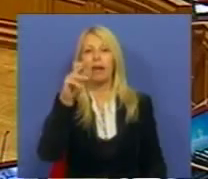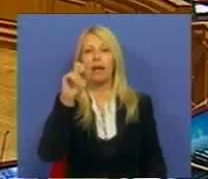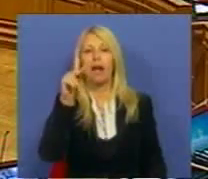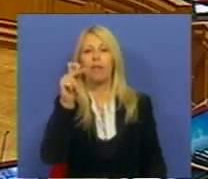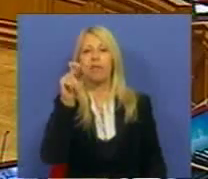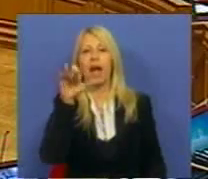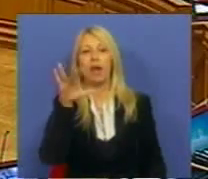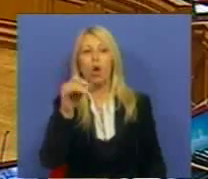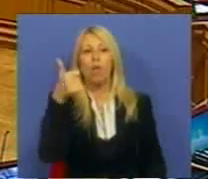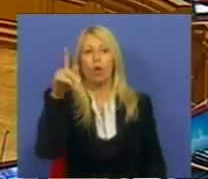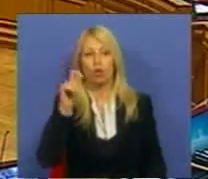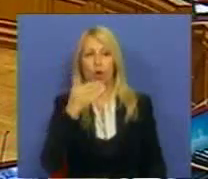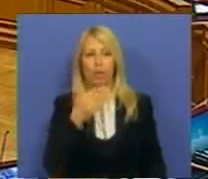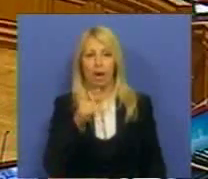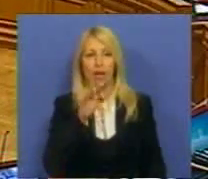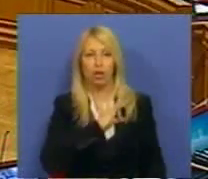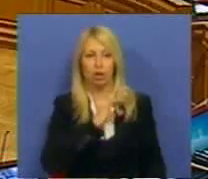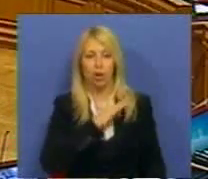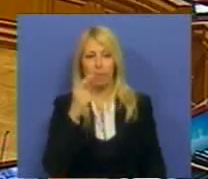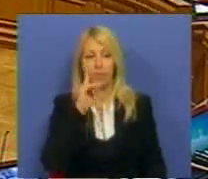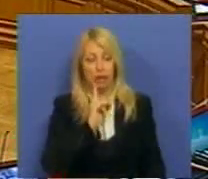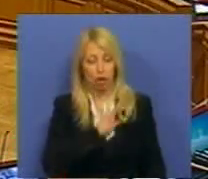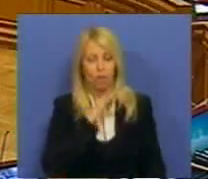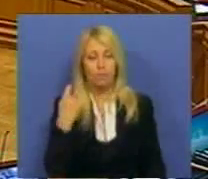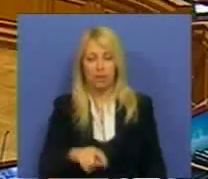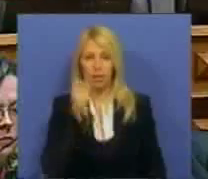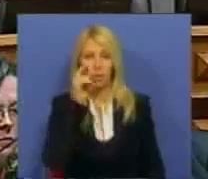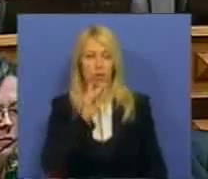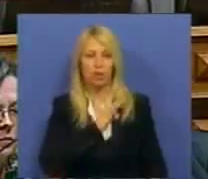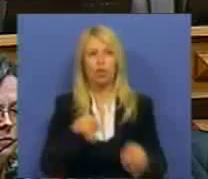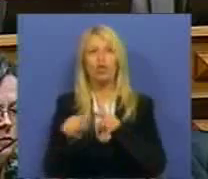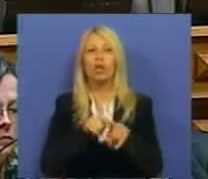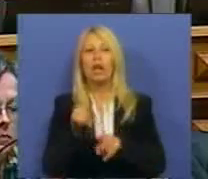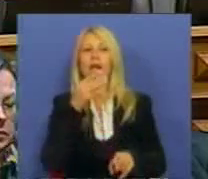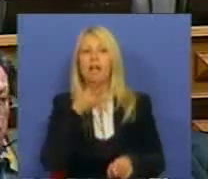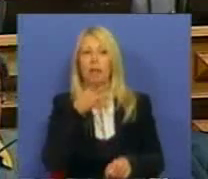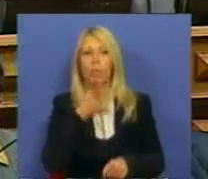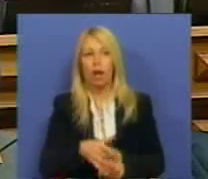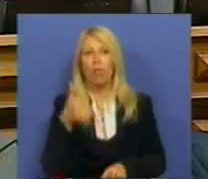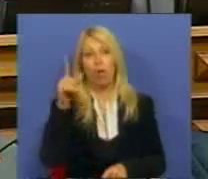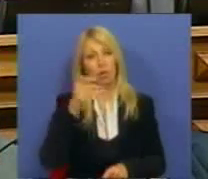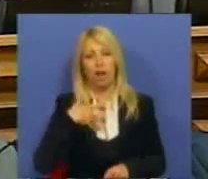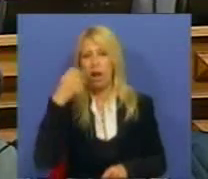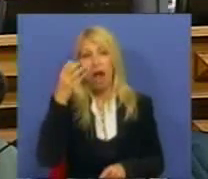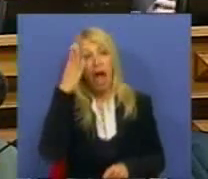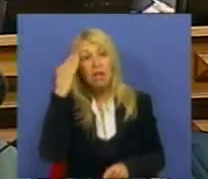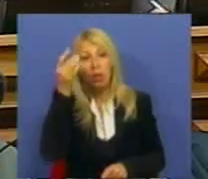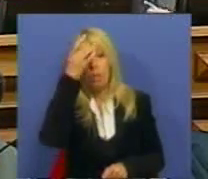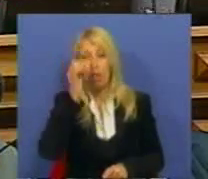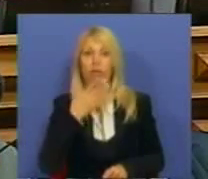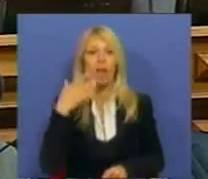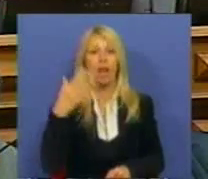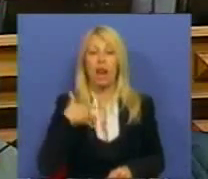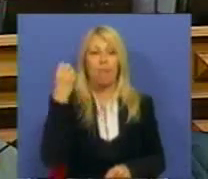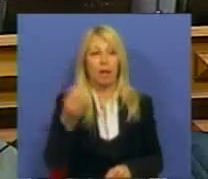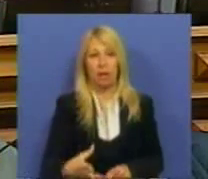Muito obrigada, Sra. Presidente, Sras. e Srs. Deputados, Sra. Deputada. O Bloco de Esquerda considera profundamente lamentável esta decisão da